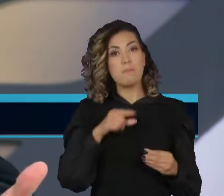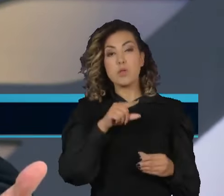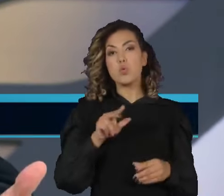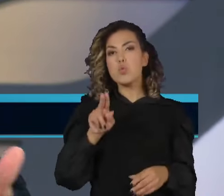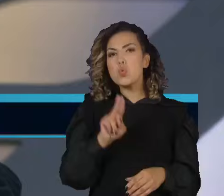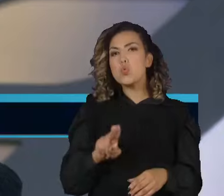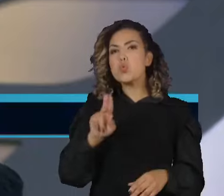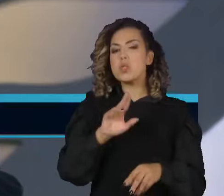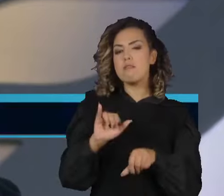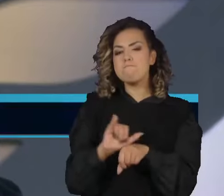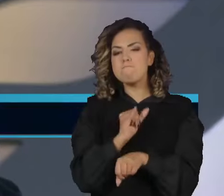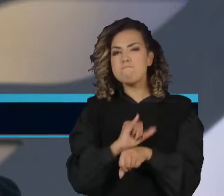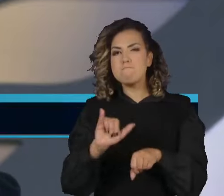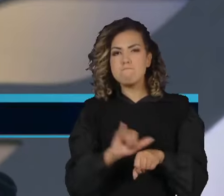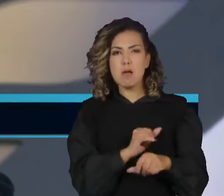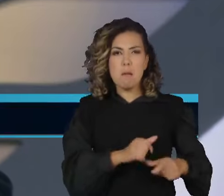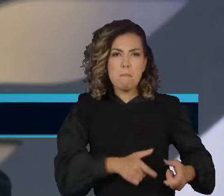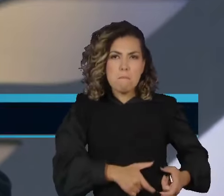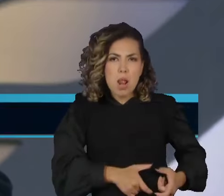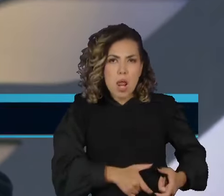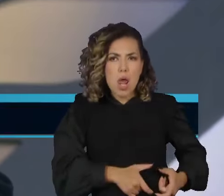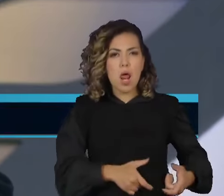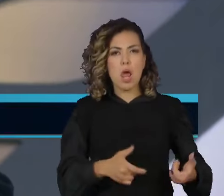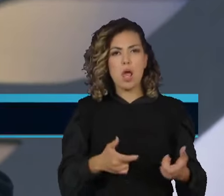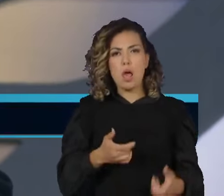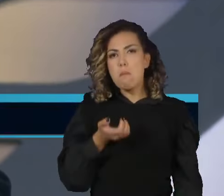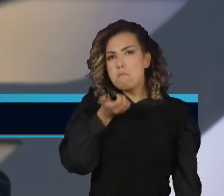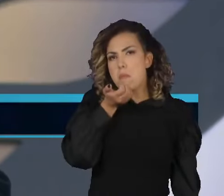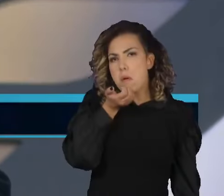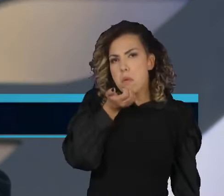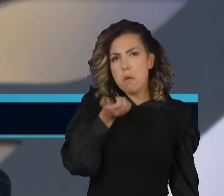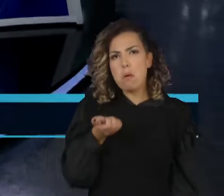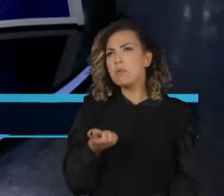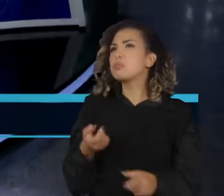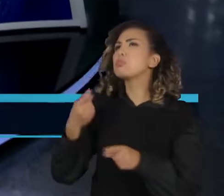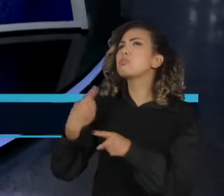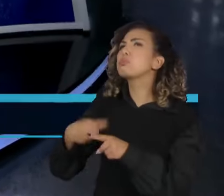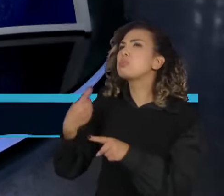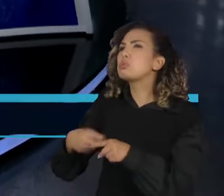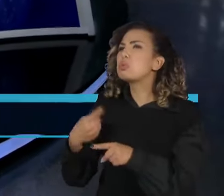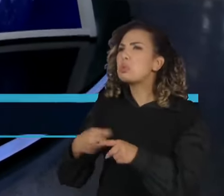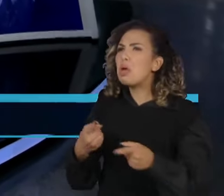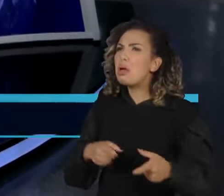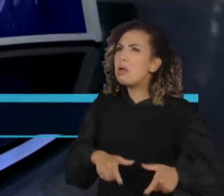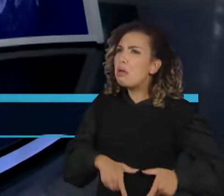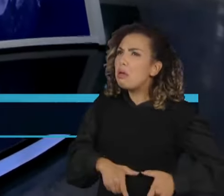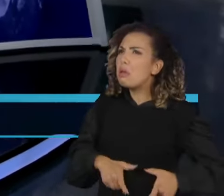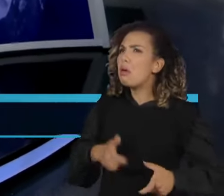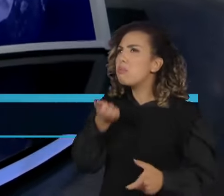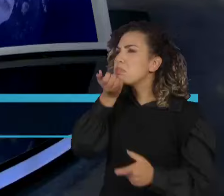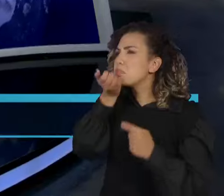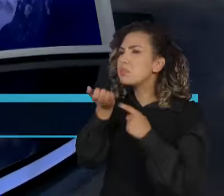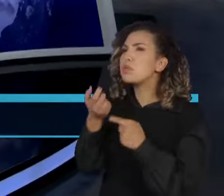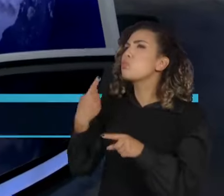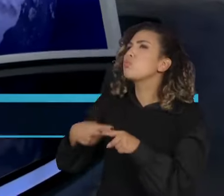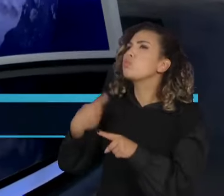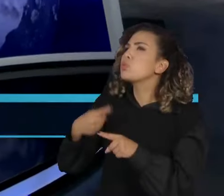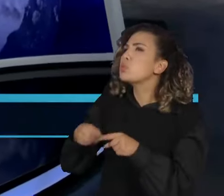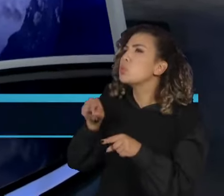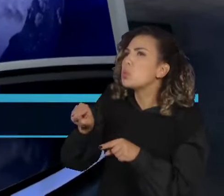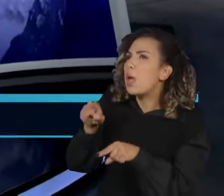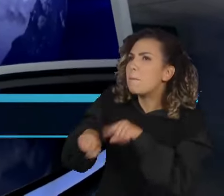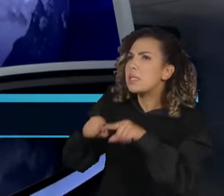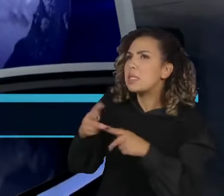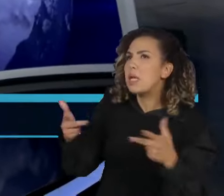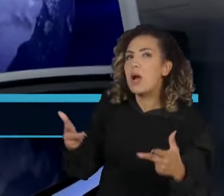-talkies e pagers. E por que? Por que pagers? Eles já tinham desaparecido da nossa vida há tanto tempo, pelo menos. uma